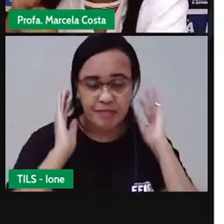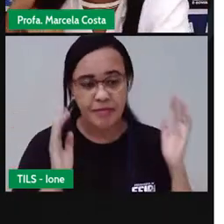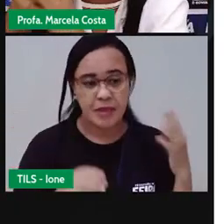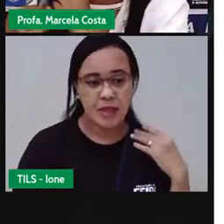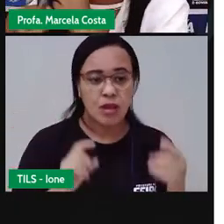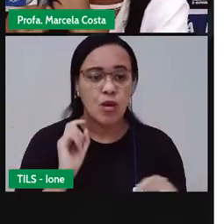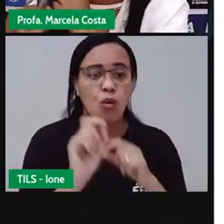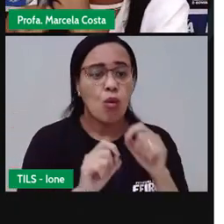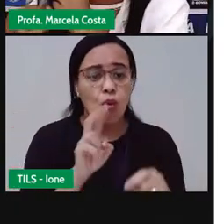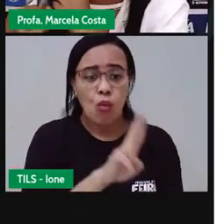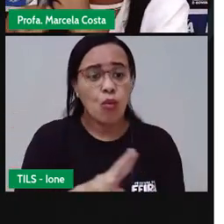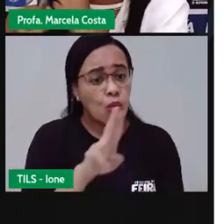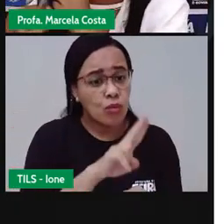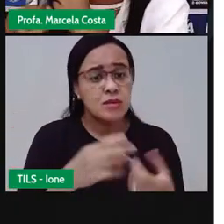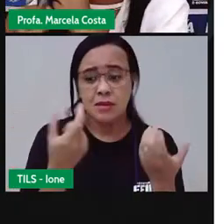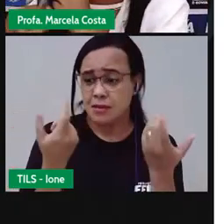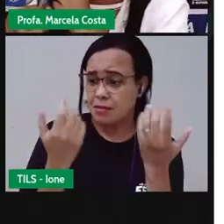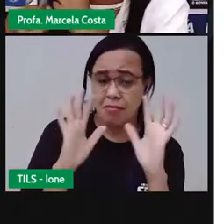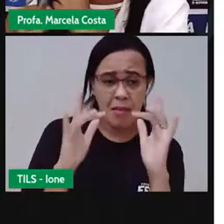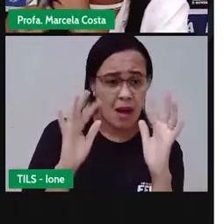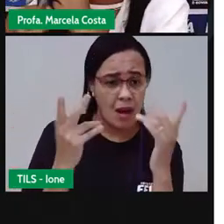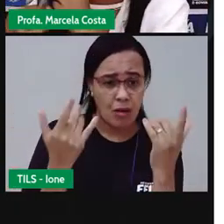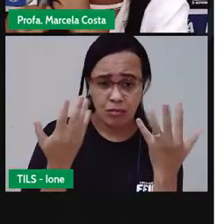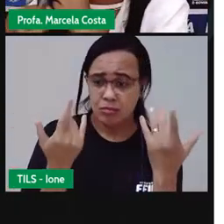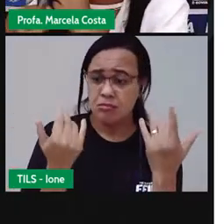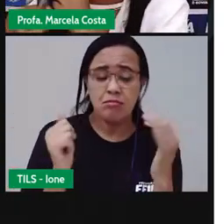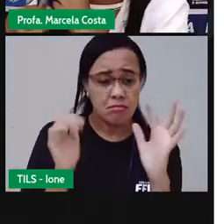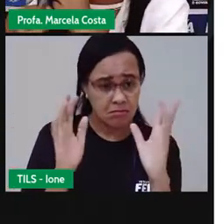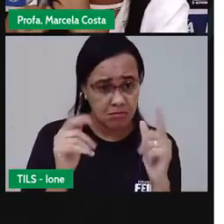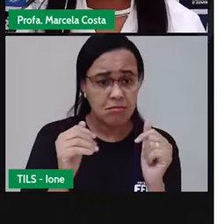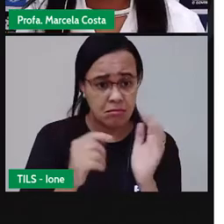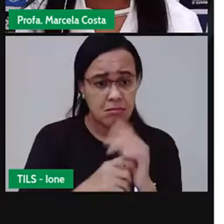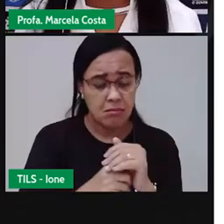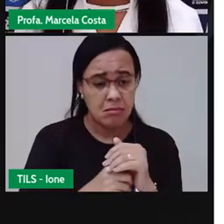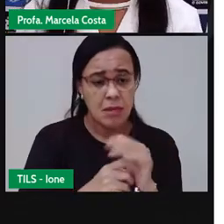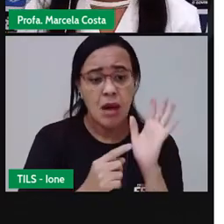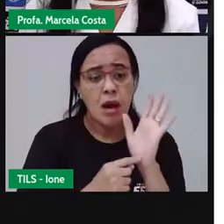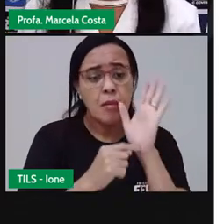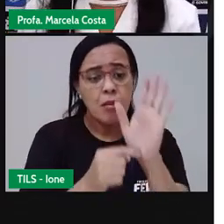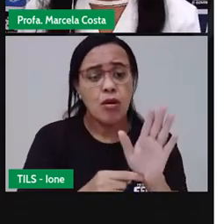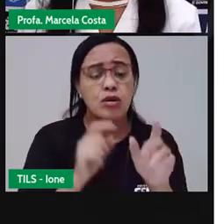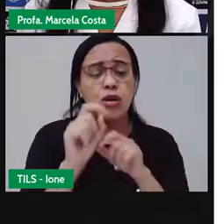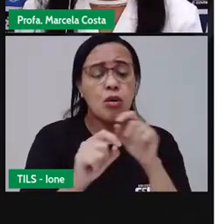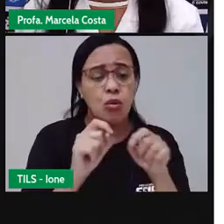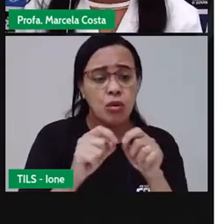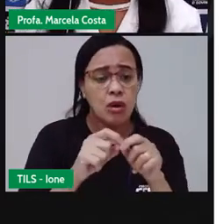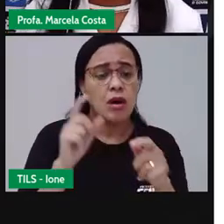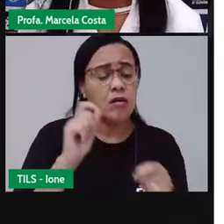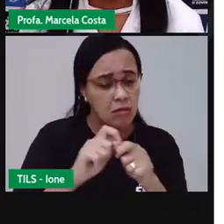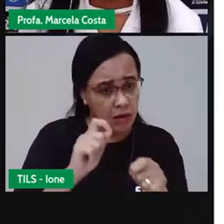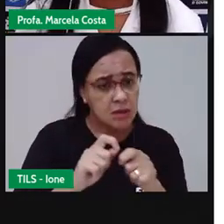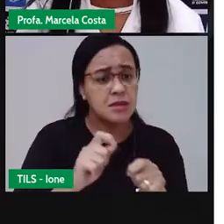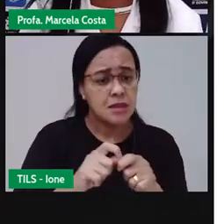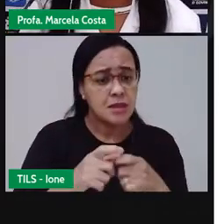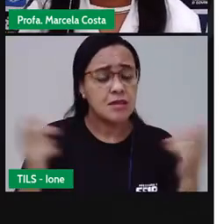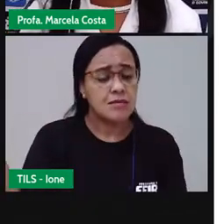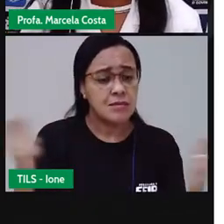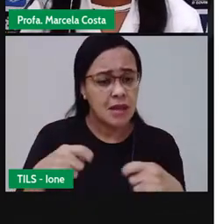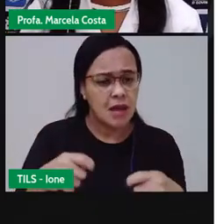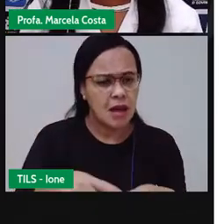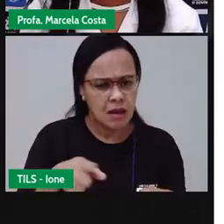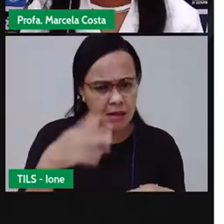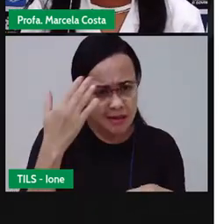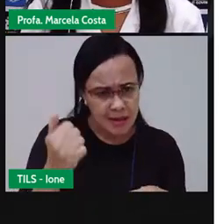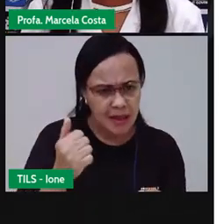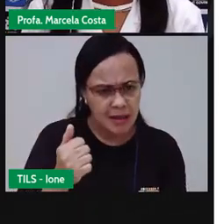Estou utilizando as minhas mãos para mostrar ali uma ação que eu estou fazendo. Você conseguiu identificar que a ação foi